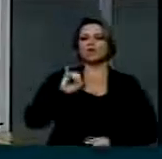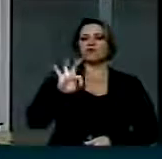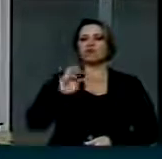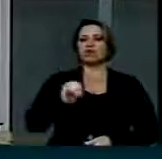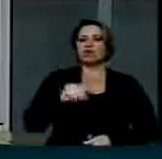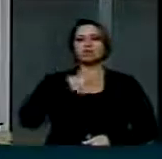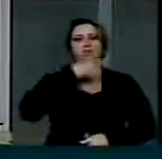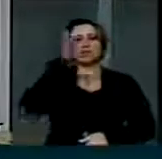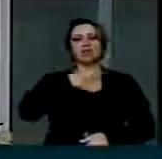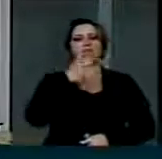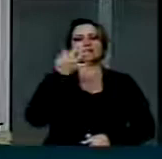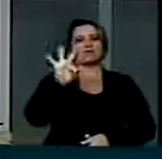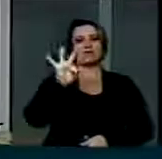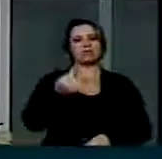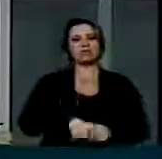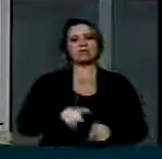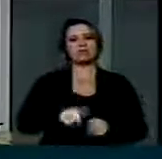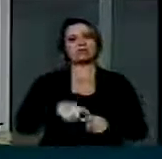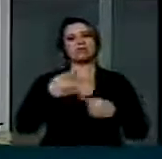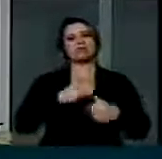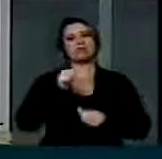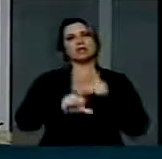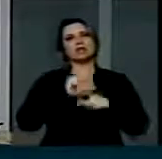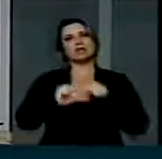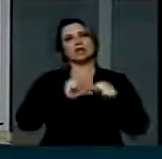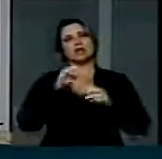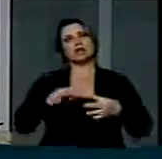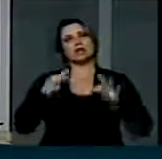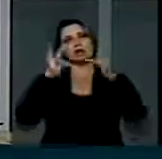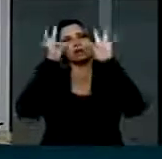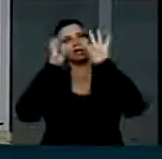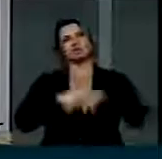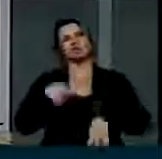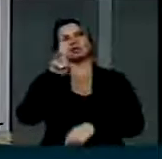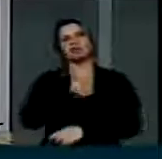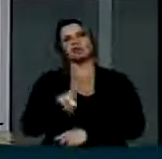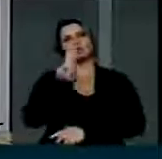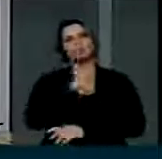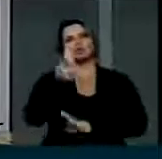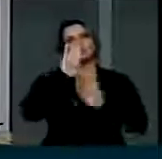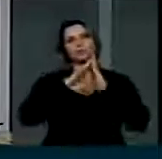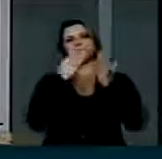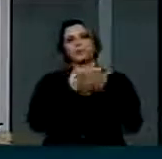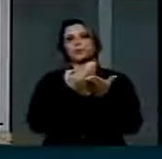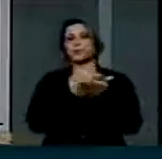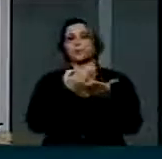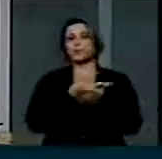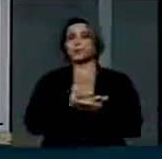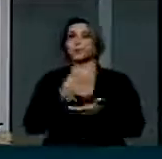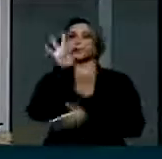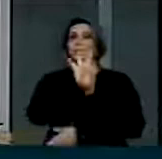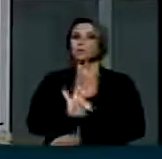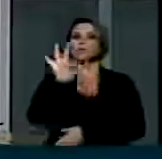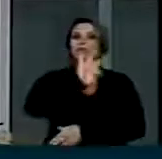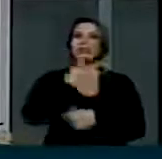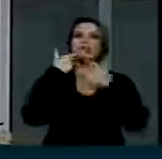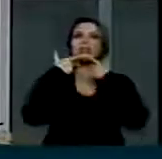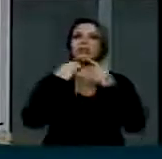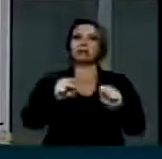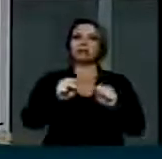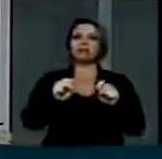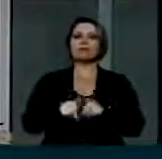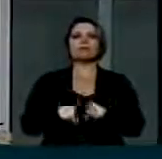os brasileiros, a troca de tecnologias, a implantação de escolas e universidades bilingües,